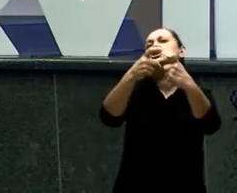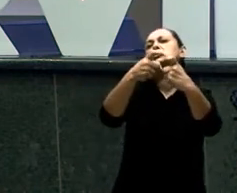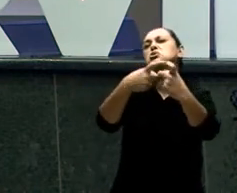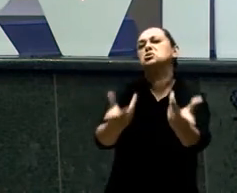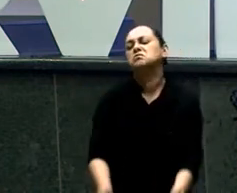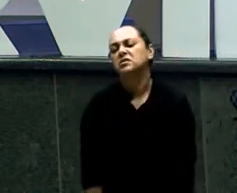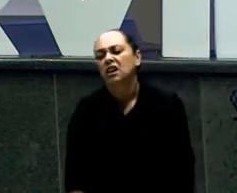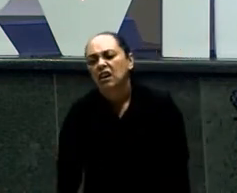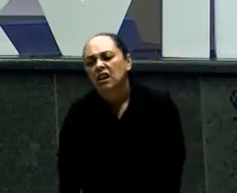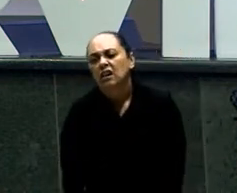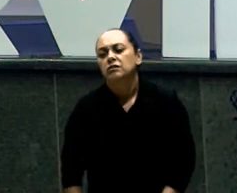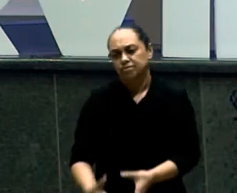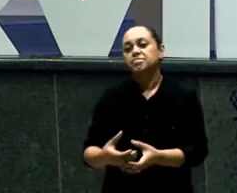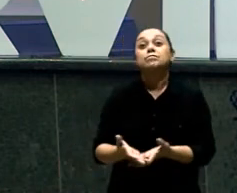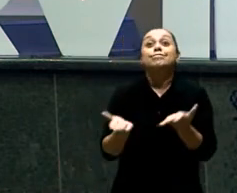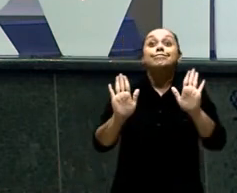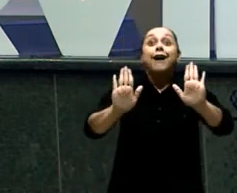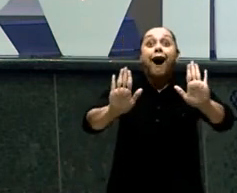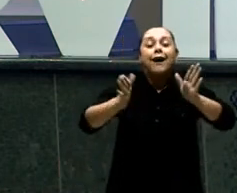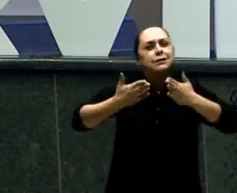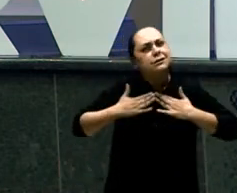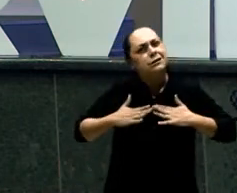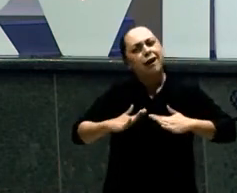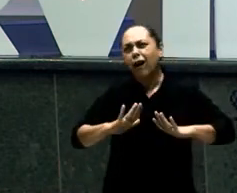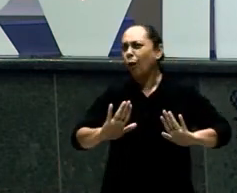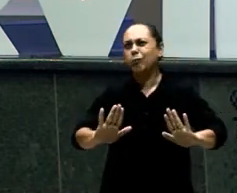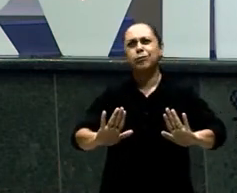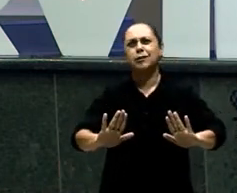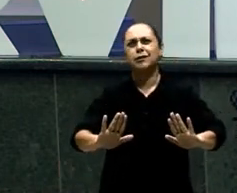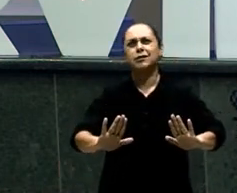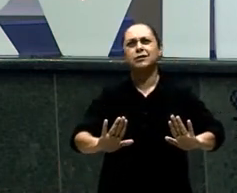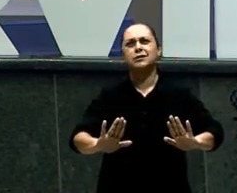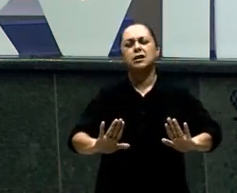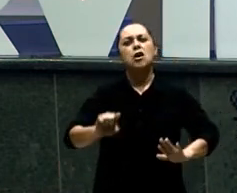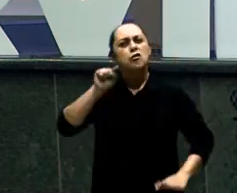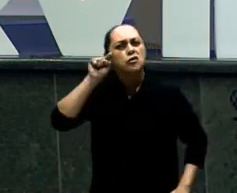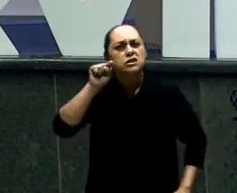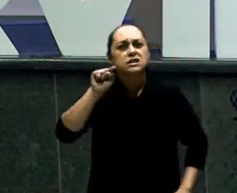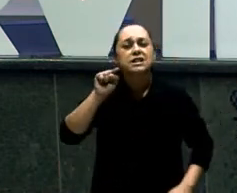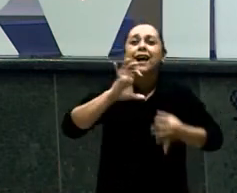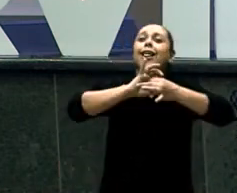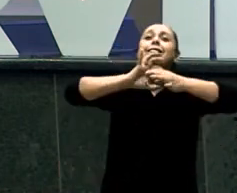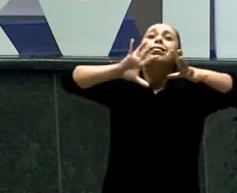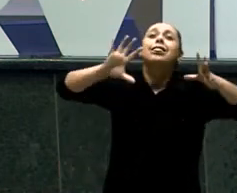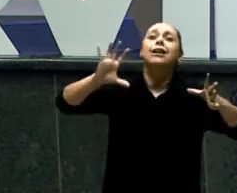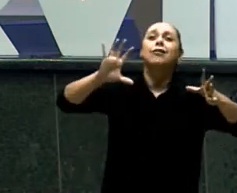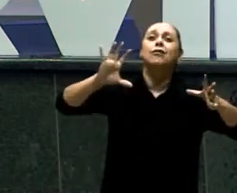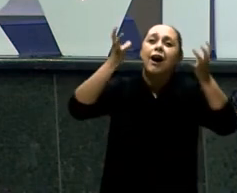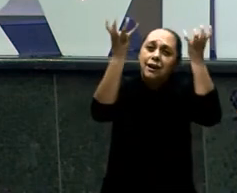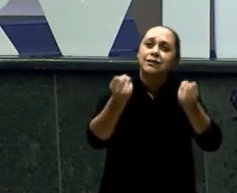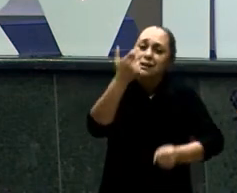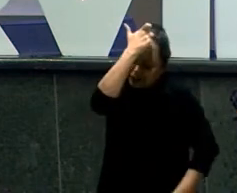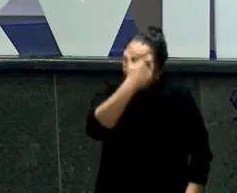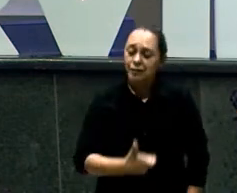Deus vai te abençoar Na mesma proporção Que abençoará Um médico Um doutor Um juiz Um promotor Quem está